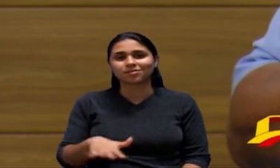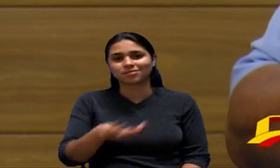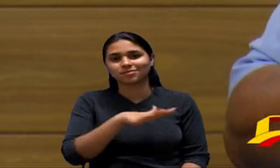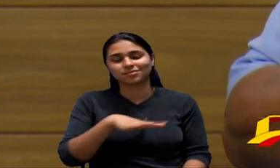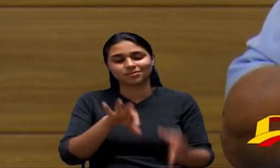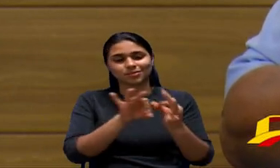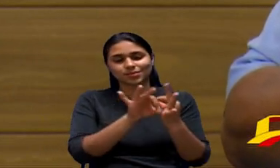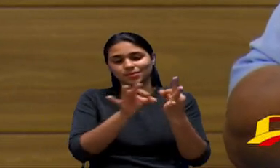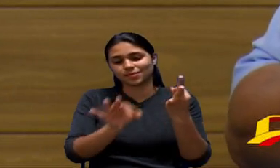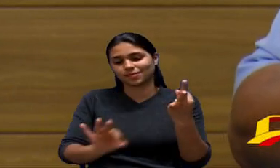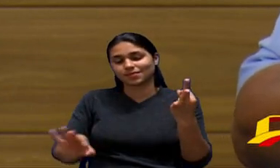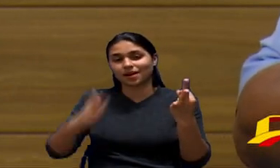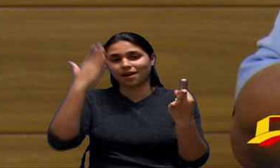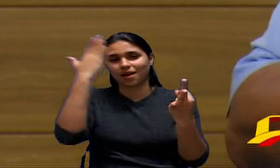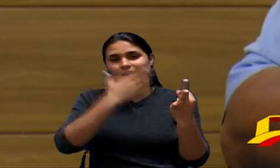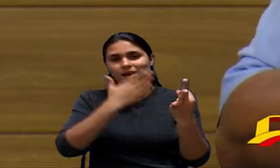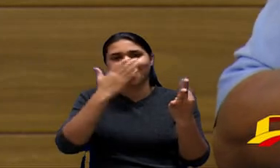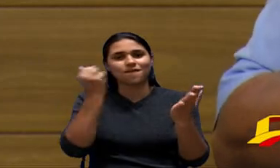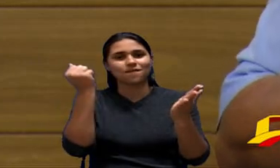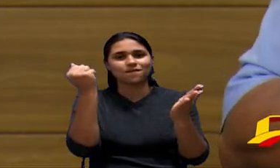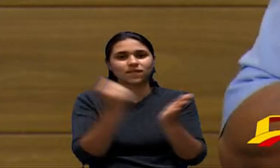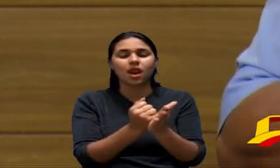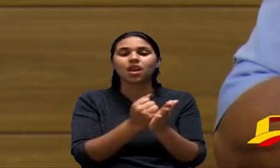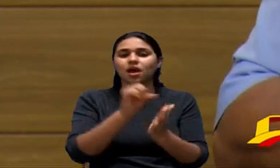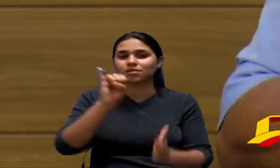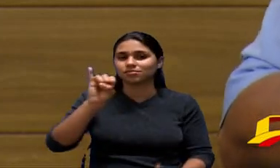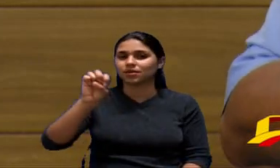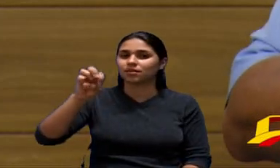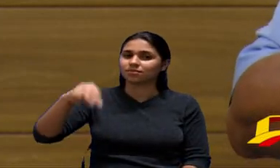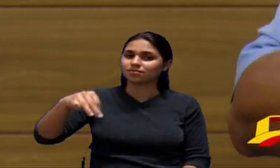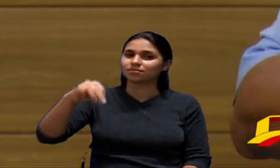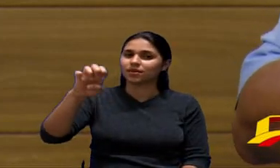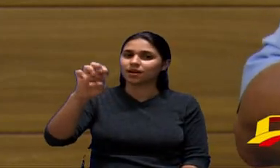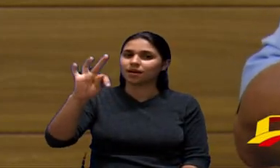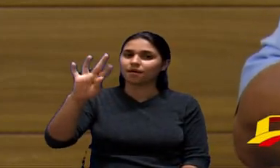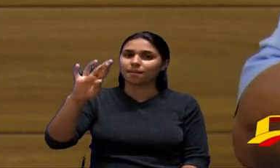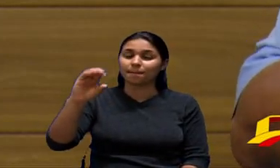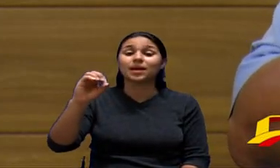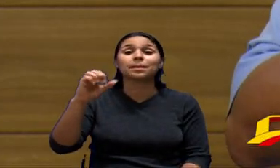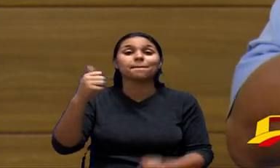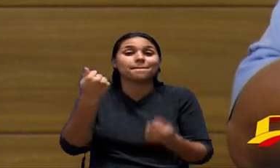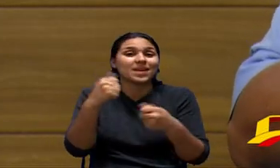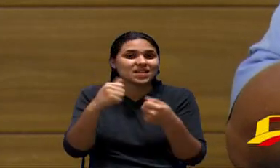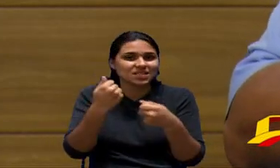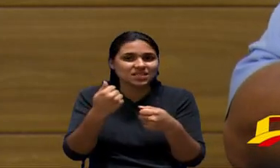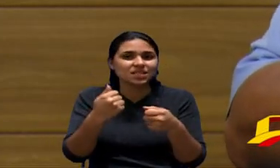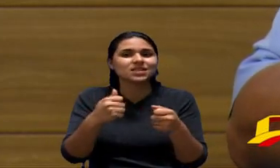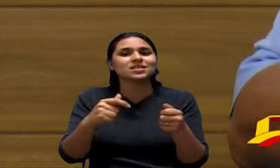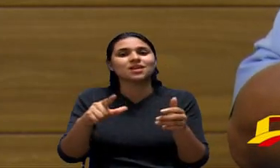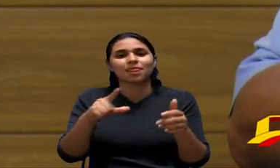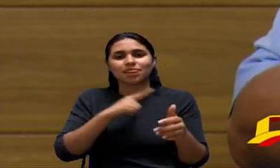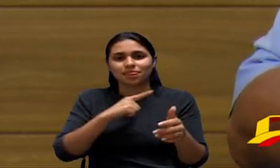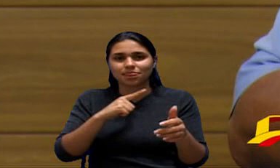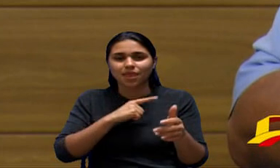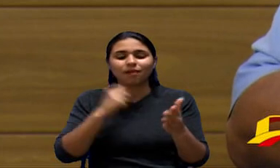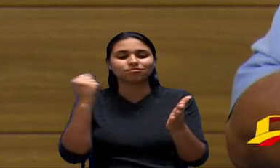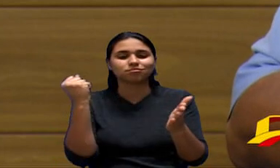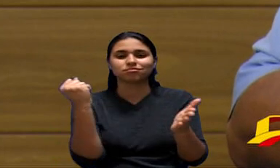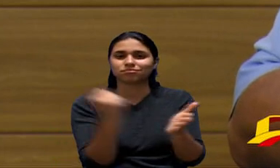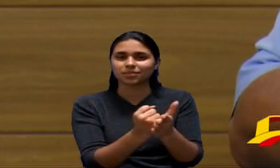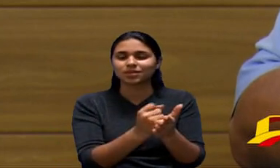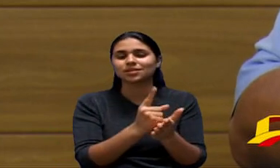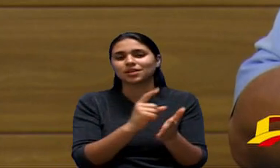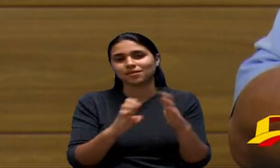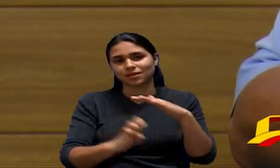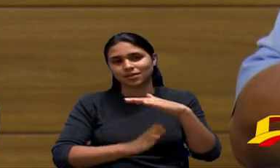transparente certificada pelo Inmetro e não pode colocar outra que não seja certificada pelo Inmetro então é essa é a dificuldade eu sei que